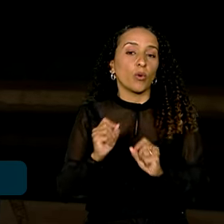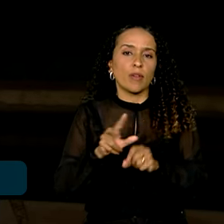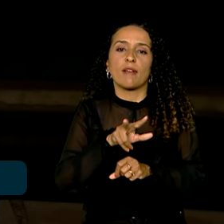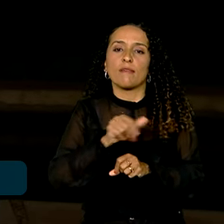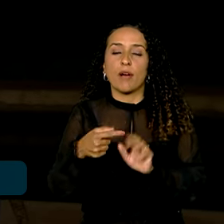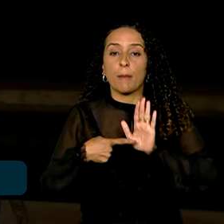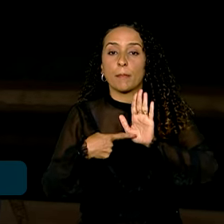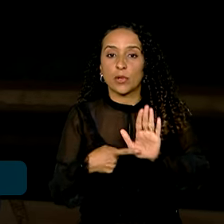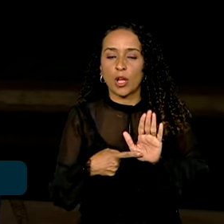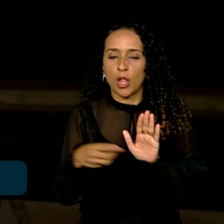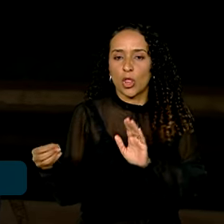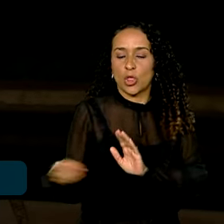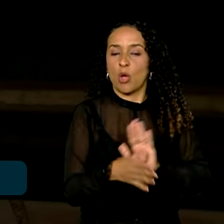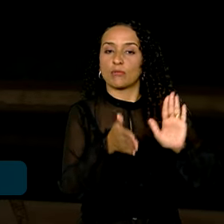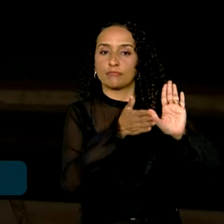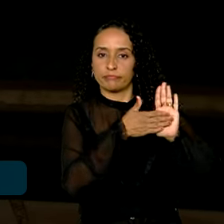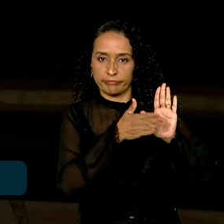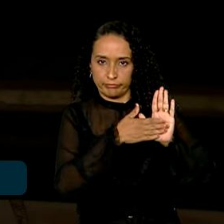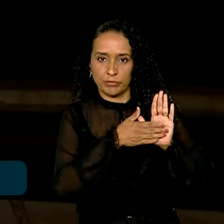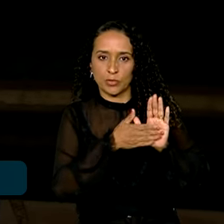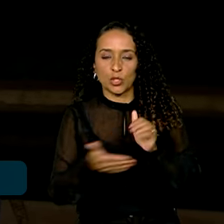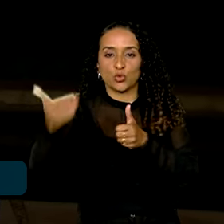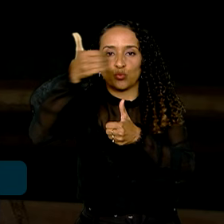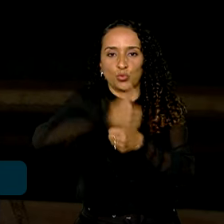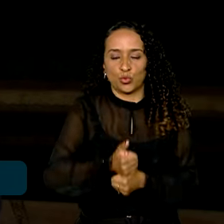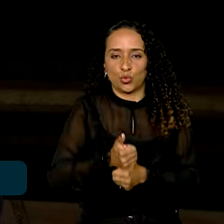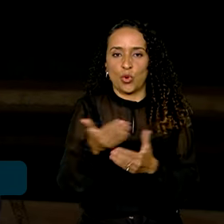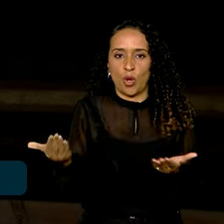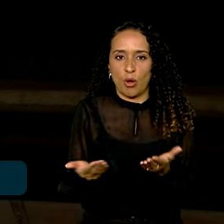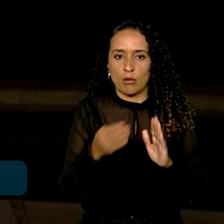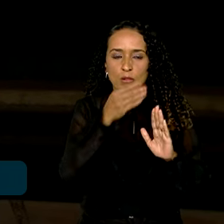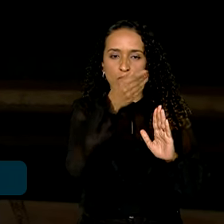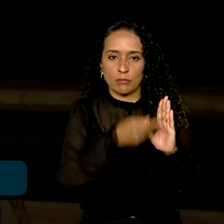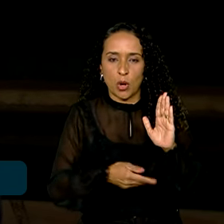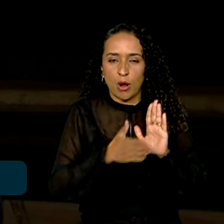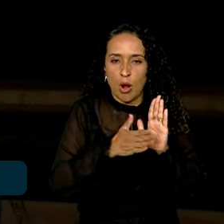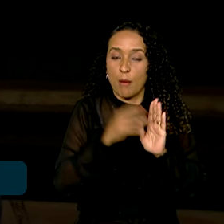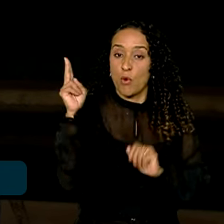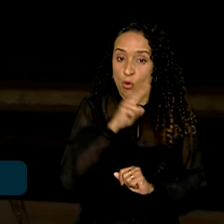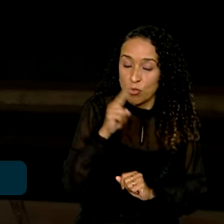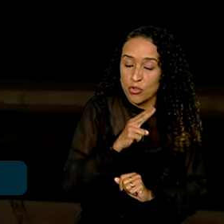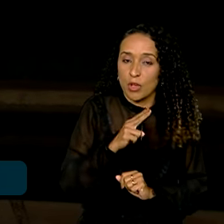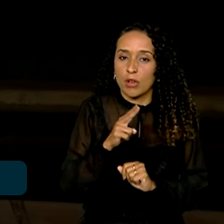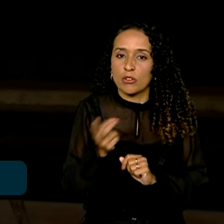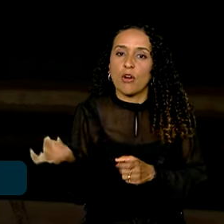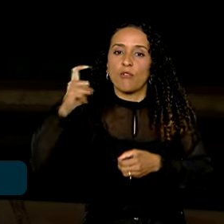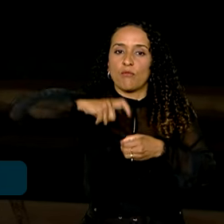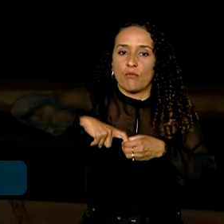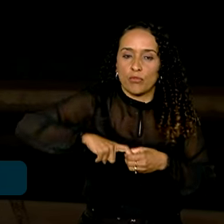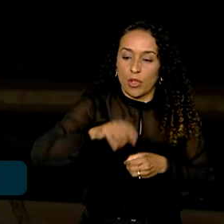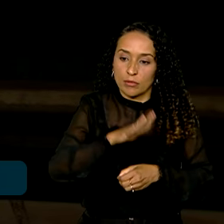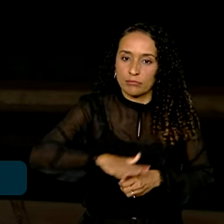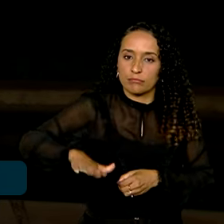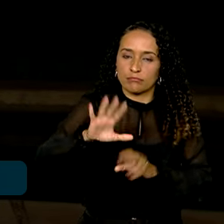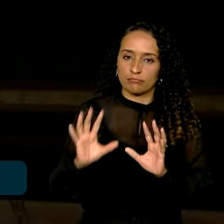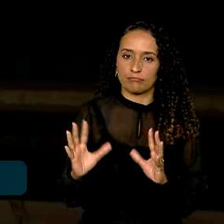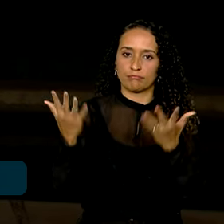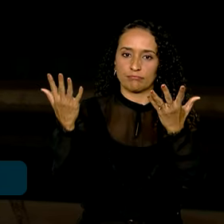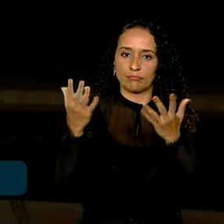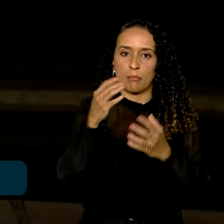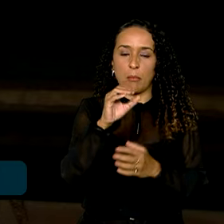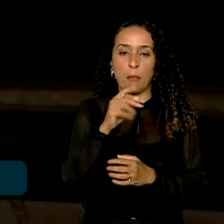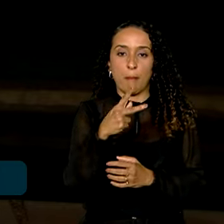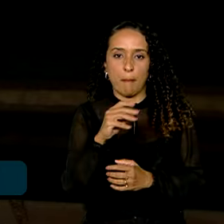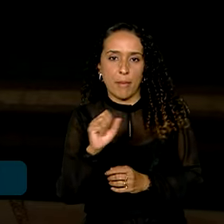apresentar uma nova proposta para substituir o atual programa emergencial de retomada do setor de eventos, o